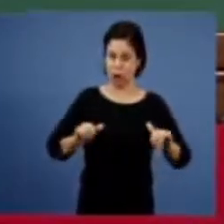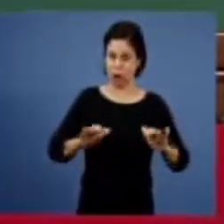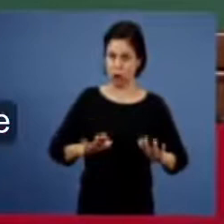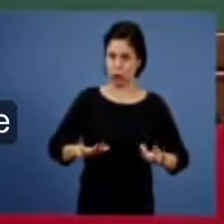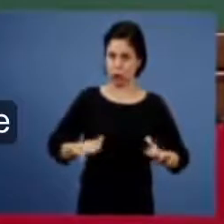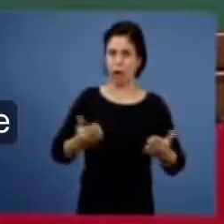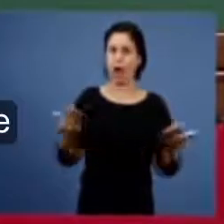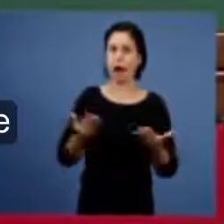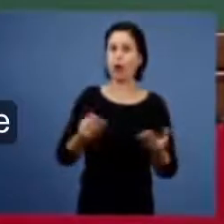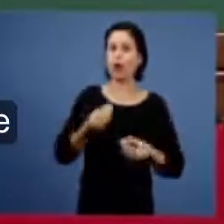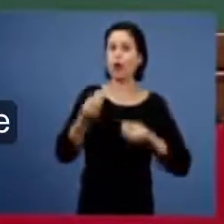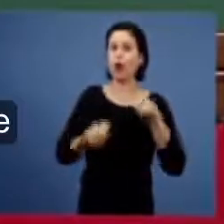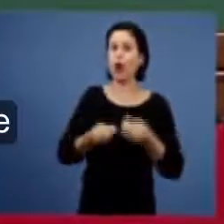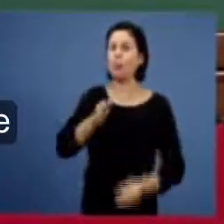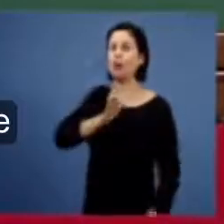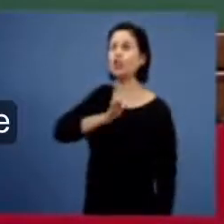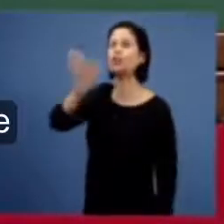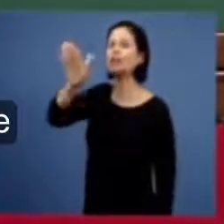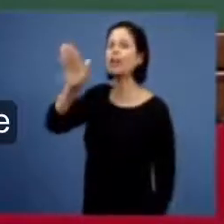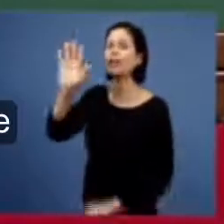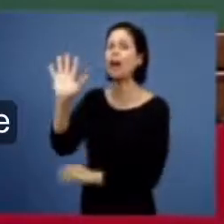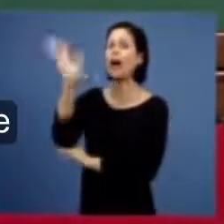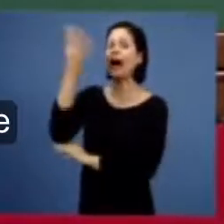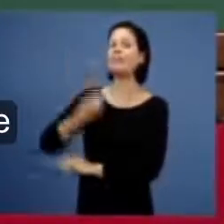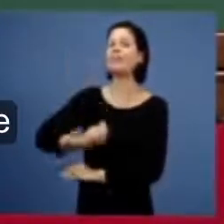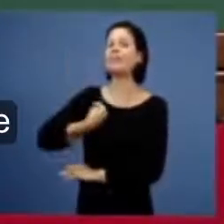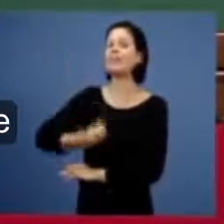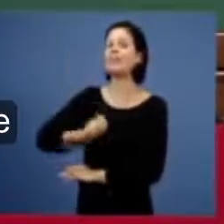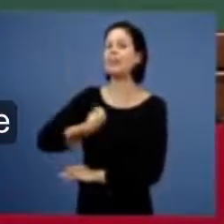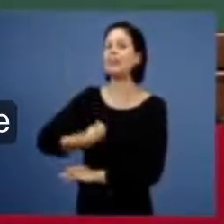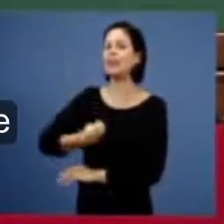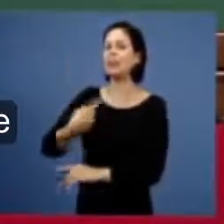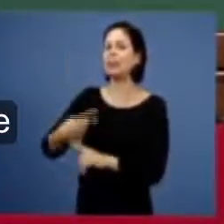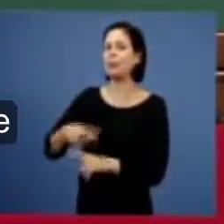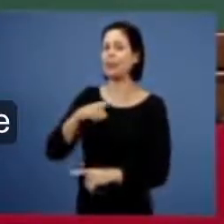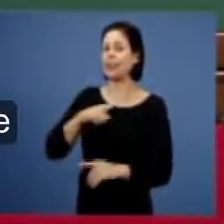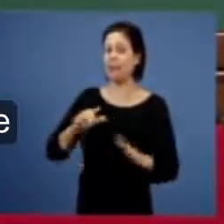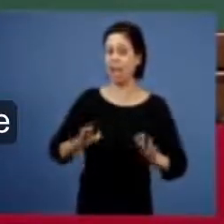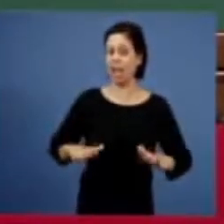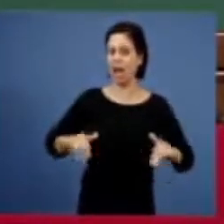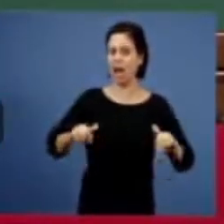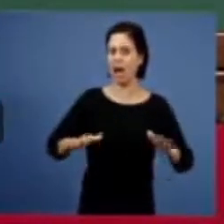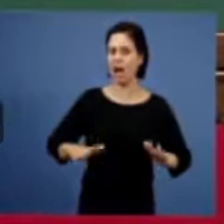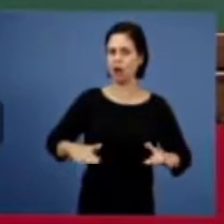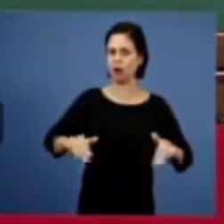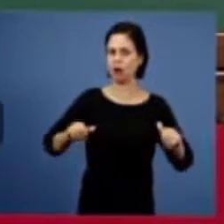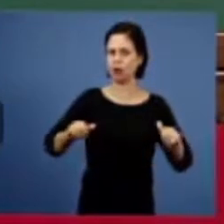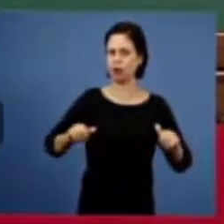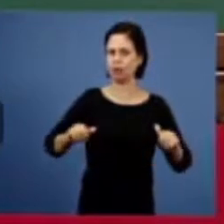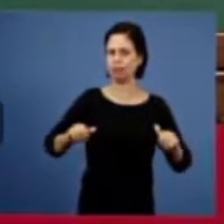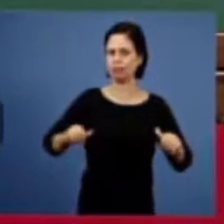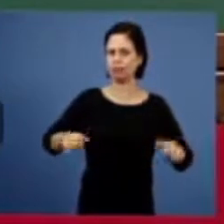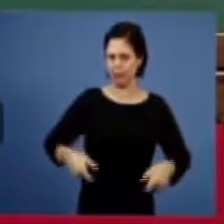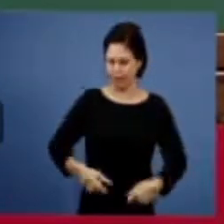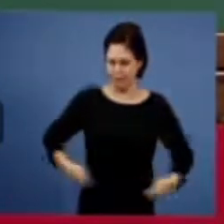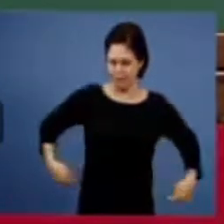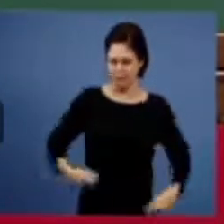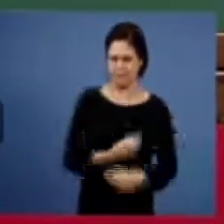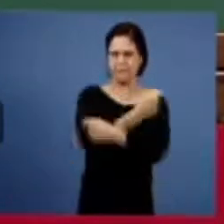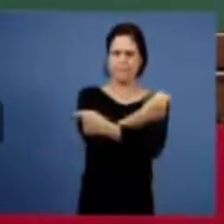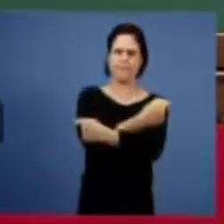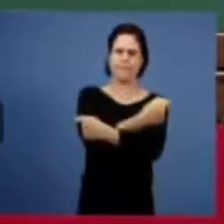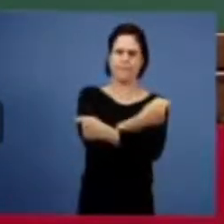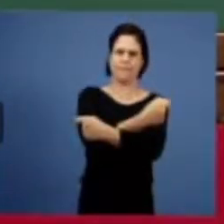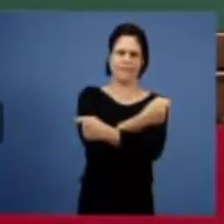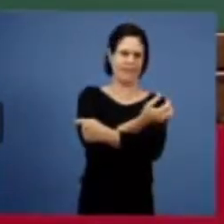na árvore da vida pela espada flamejante a espada que tem fogo a espada que tem luz